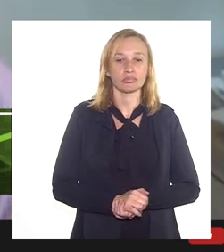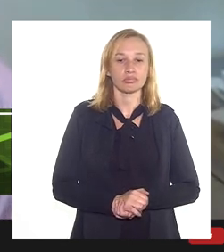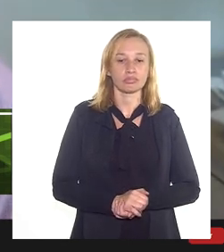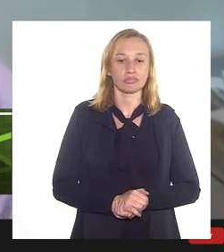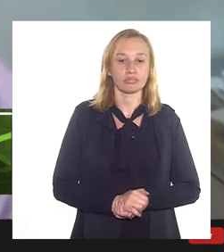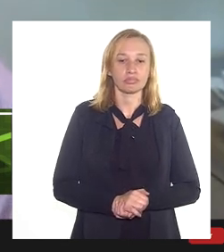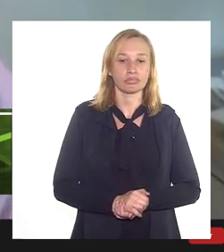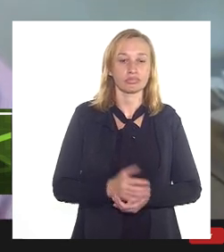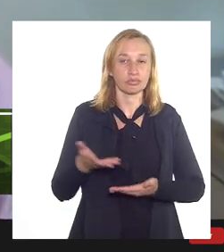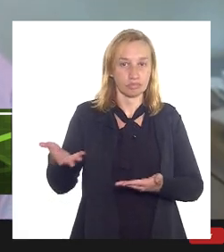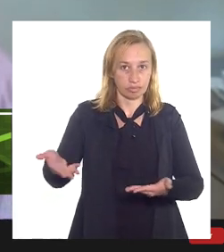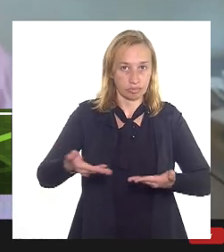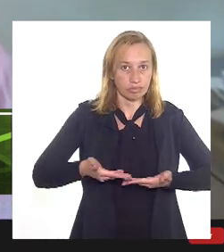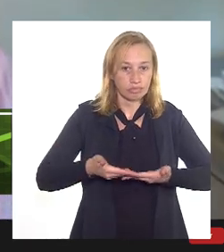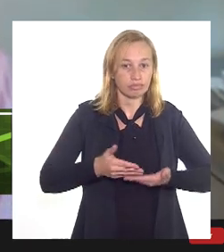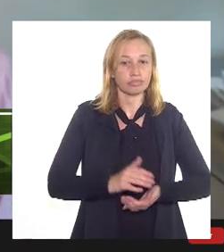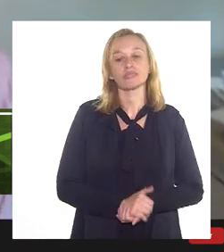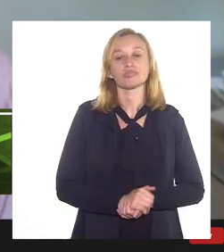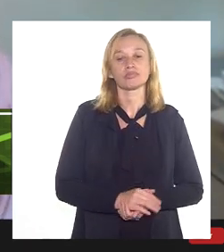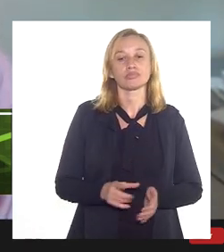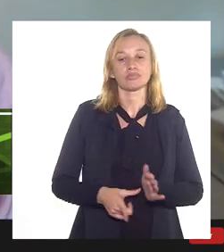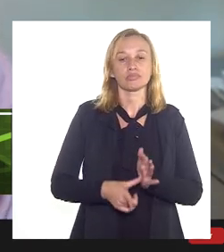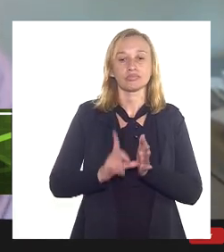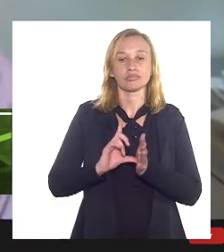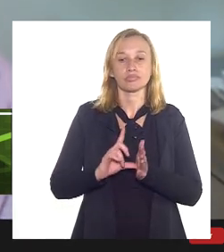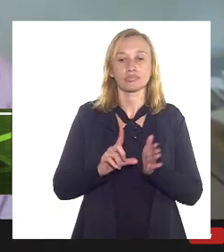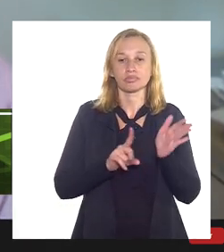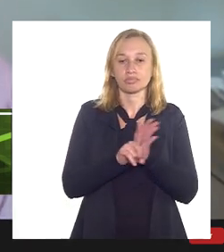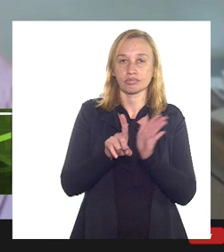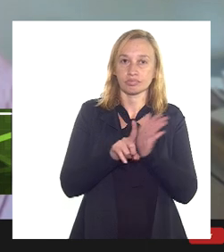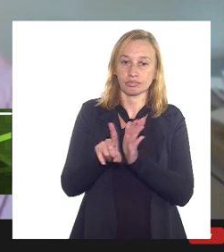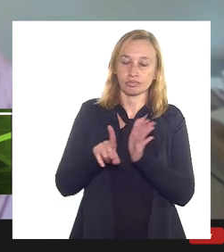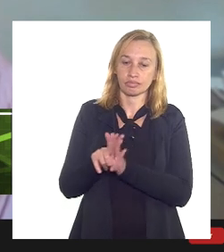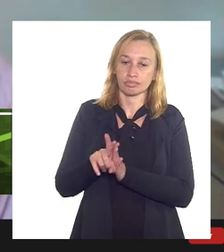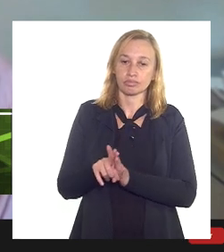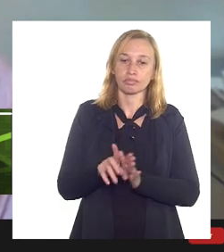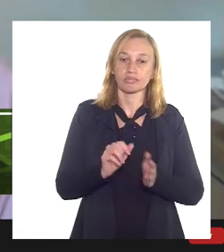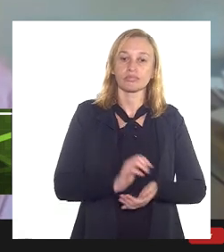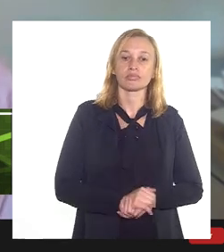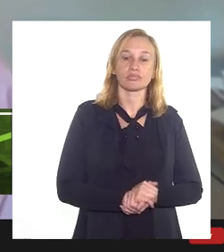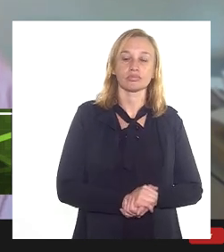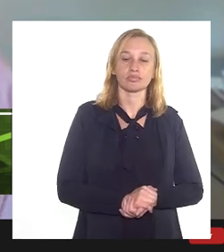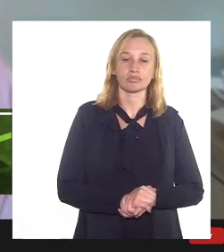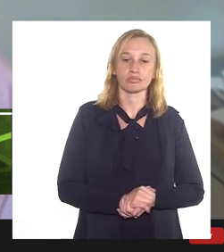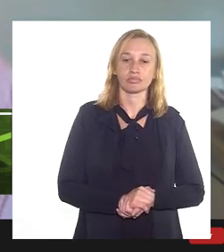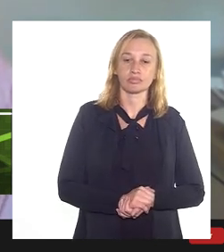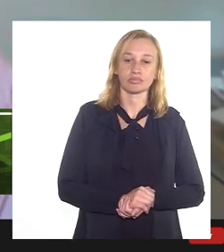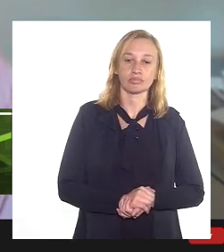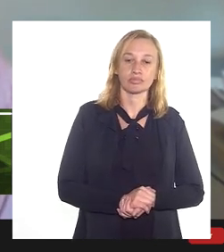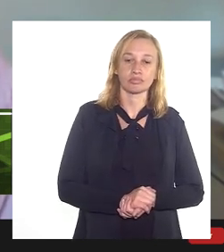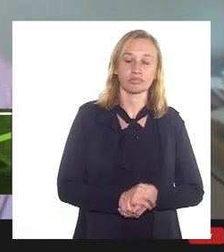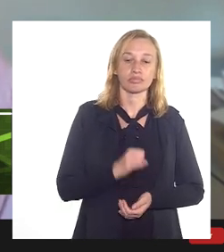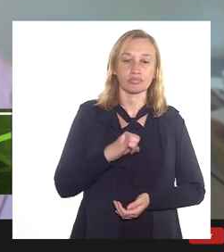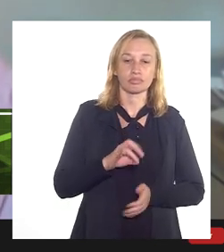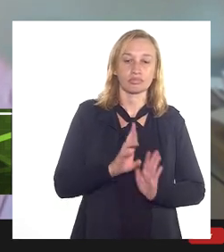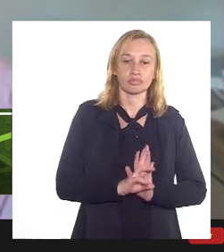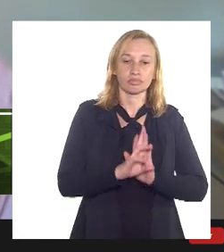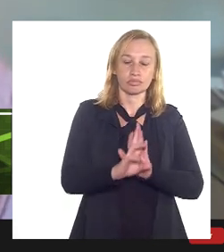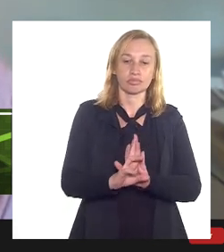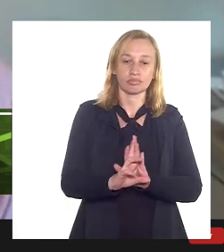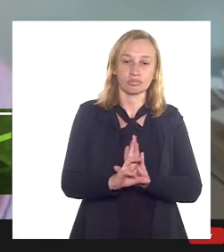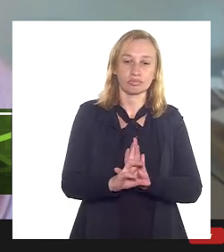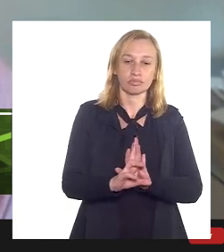o convite. Antes de eu fazer minhas perguntas, eu perguntaria se o representante da